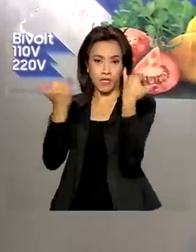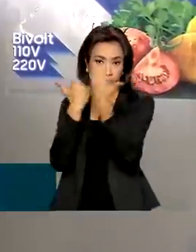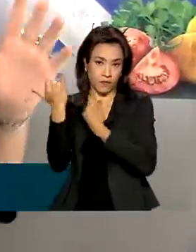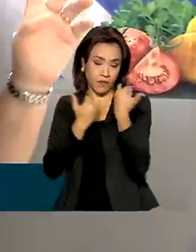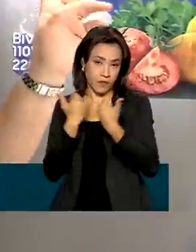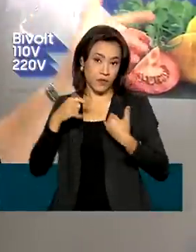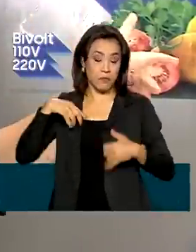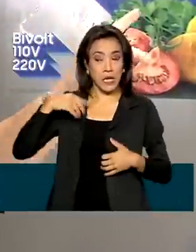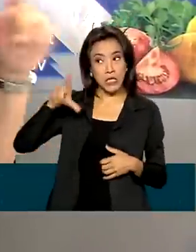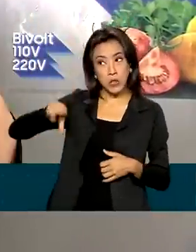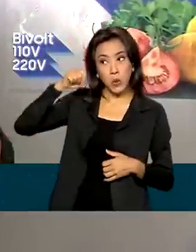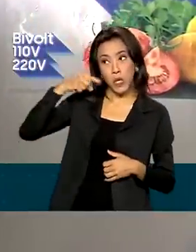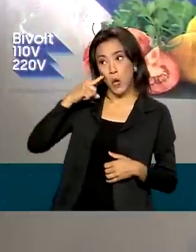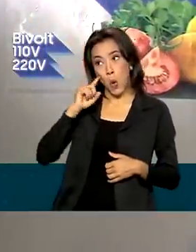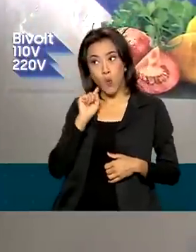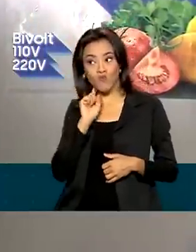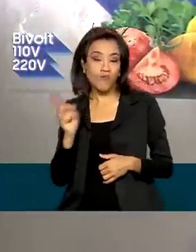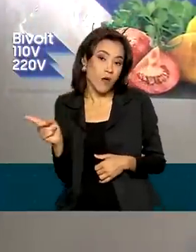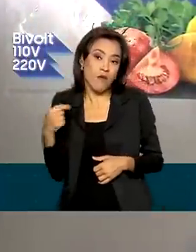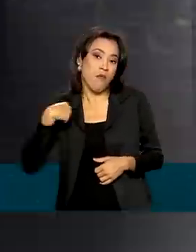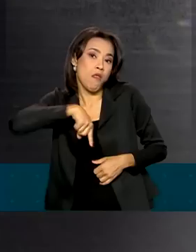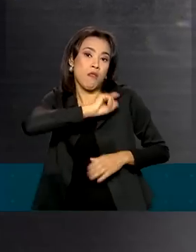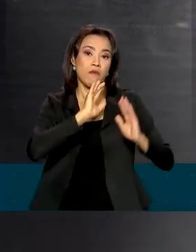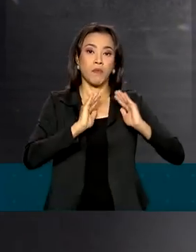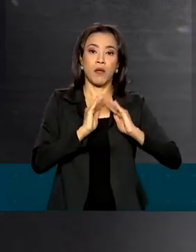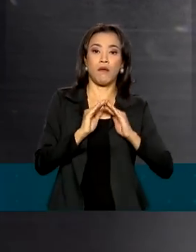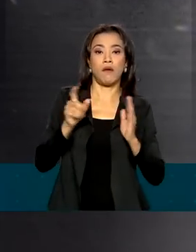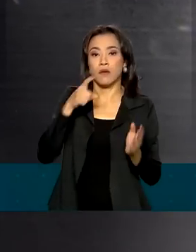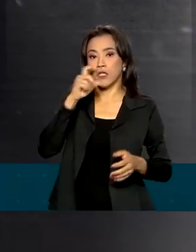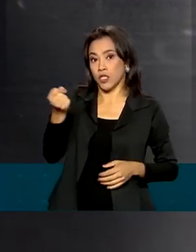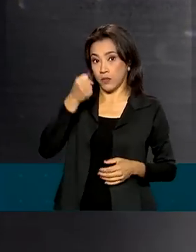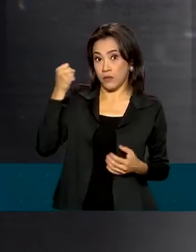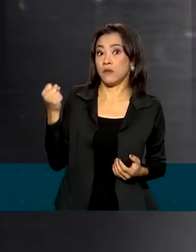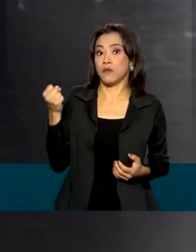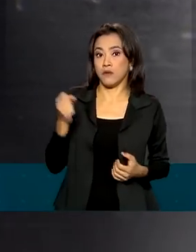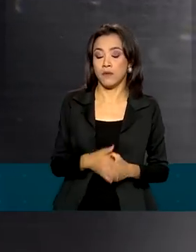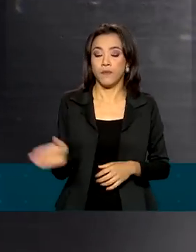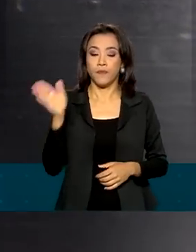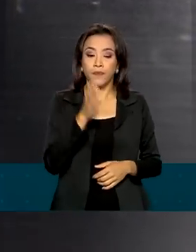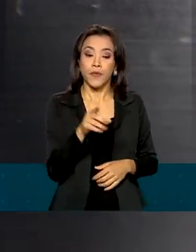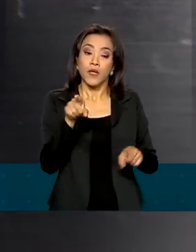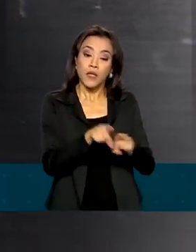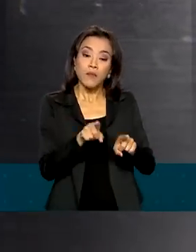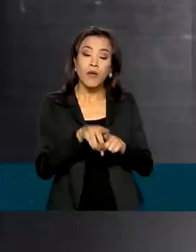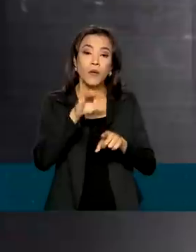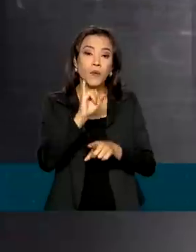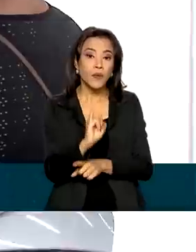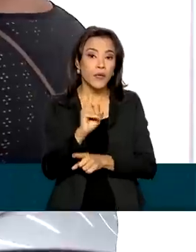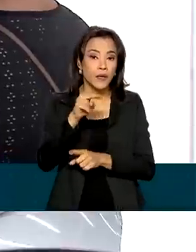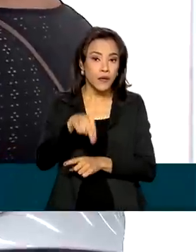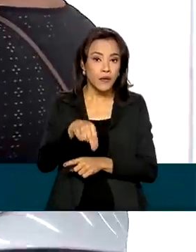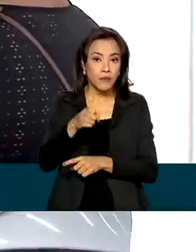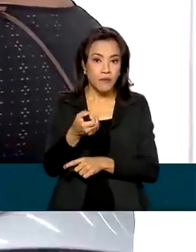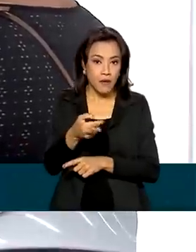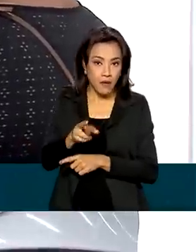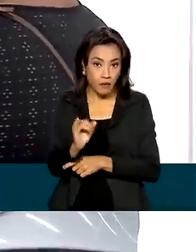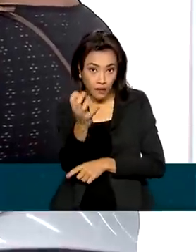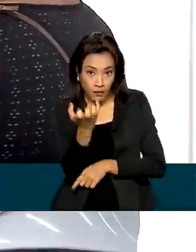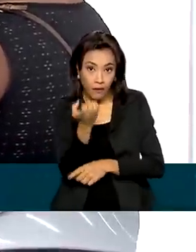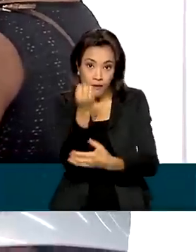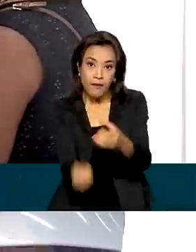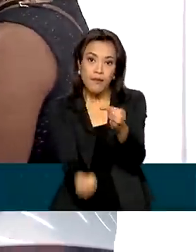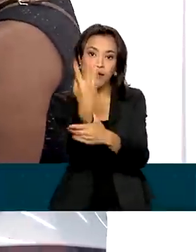decisão de levar ou não o produto para casa. O Inmetro pretende ainda expandir e criar uma plataforma para que o